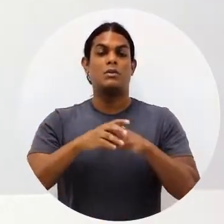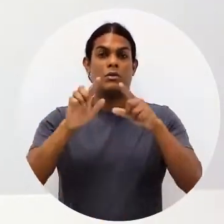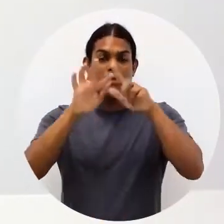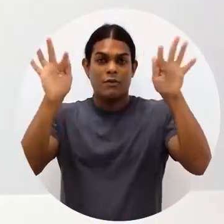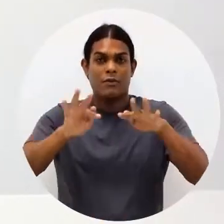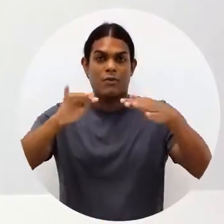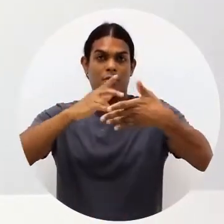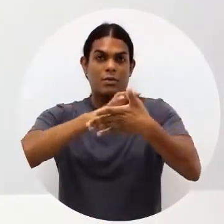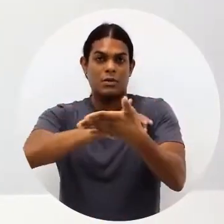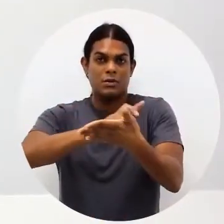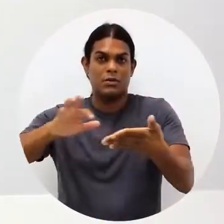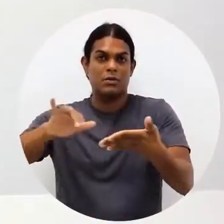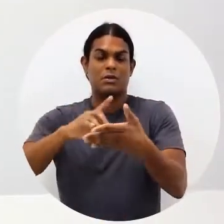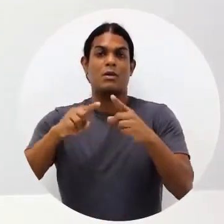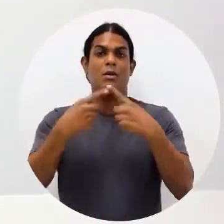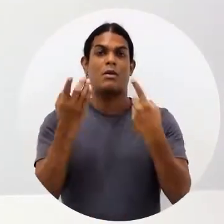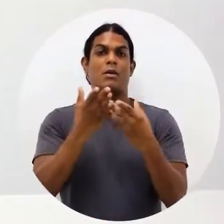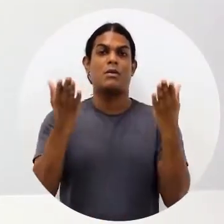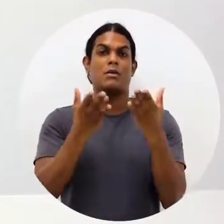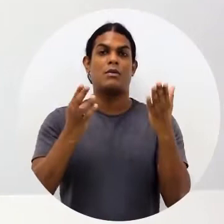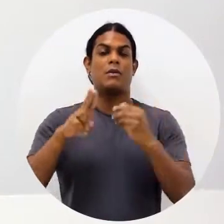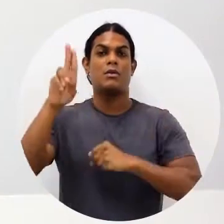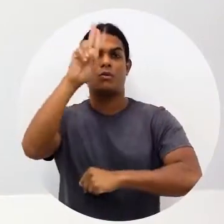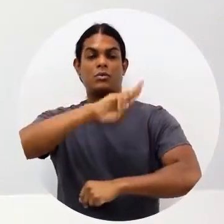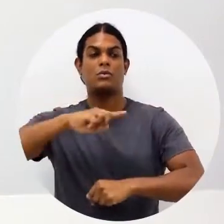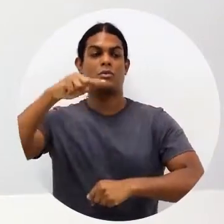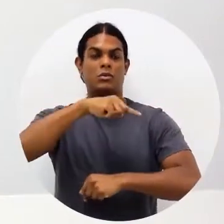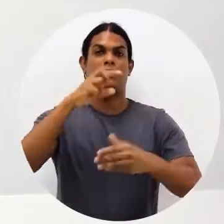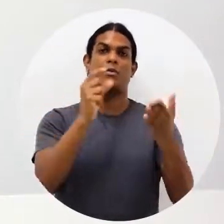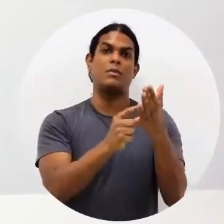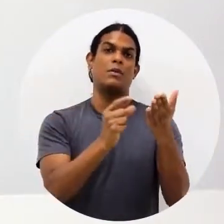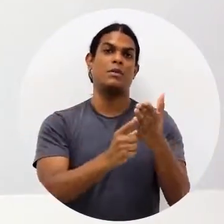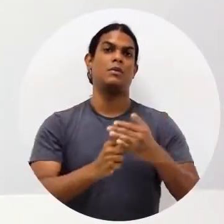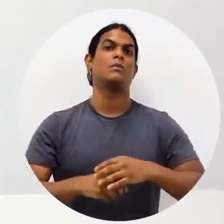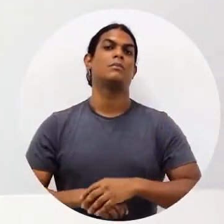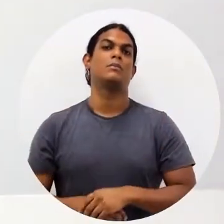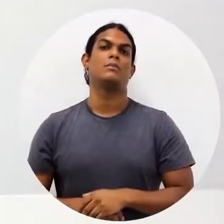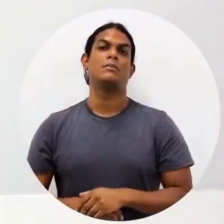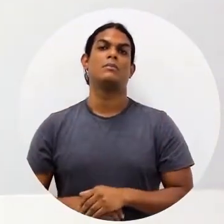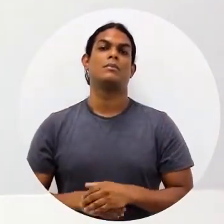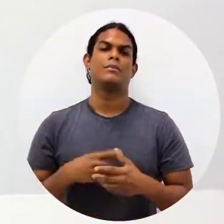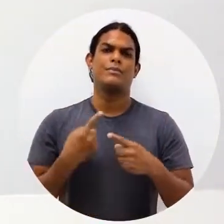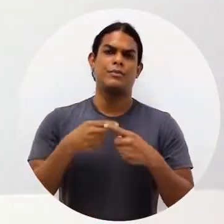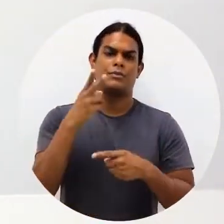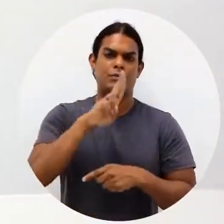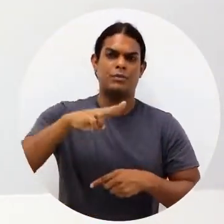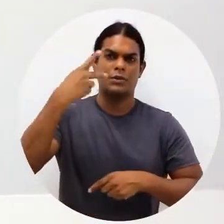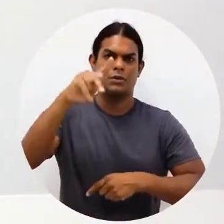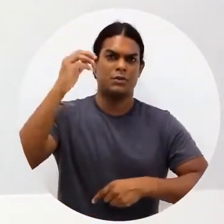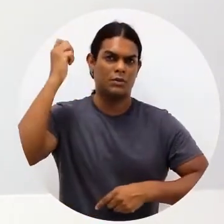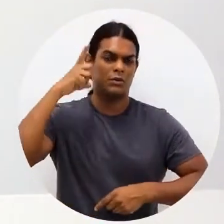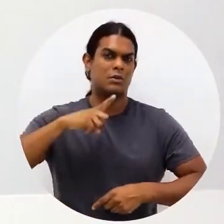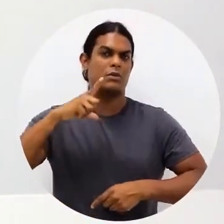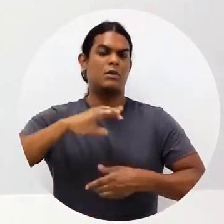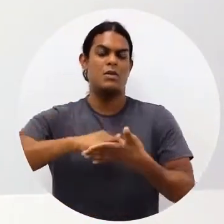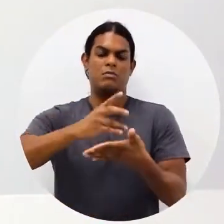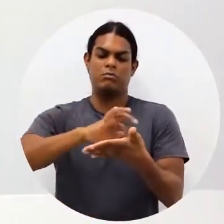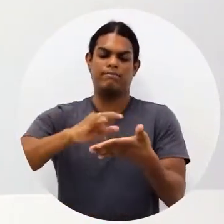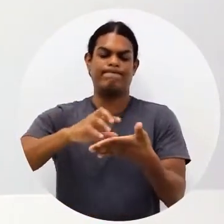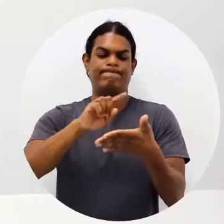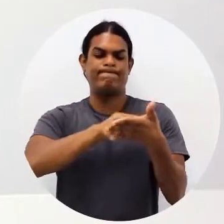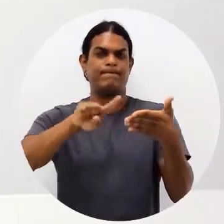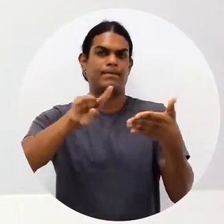pode produzir um flashcard desse modelo. Você pode acessar no seu celular, durante o seu tempo livre. Então, vai estar lá e você fica lá